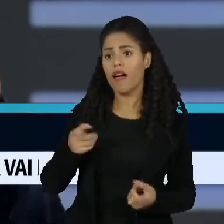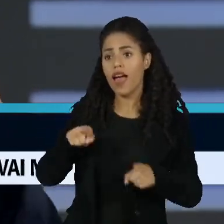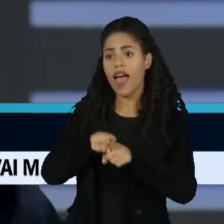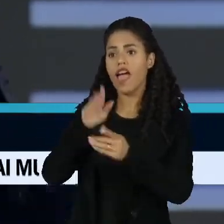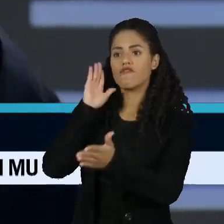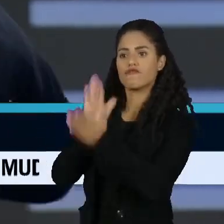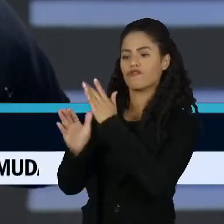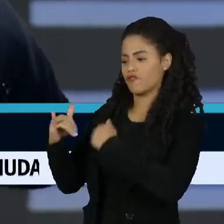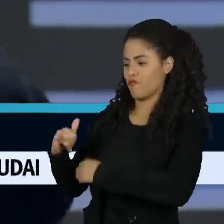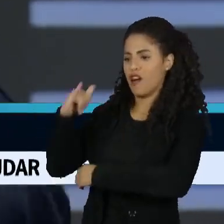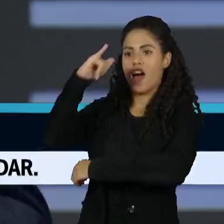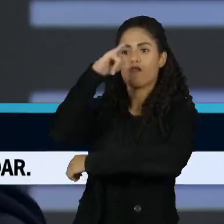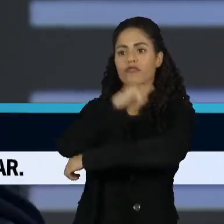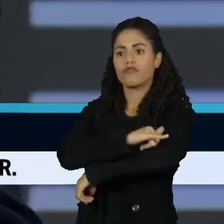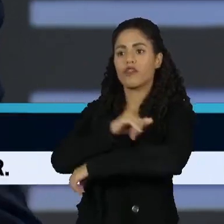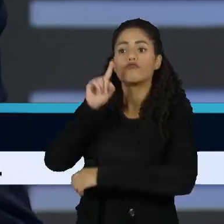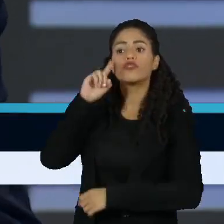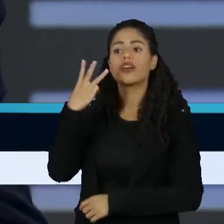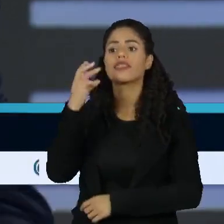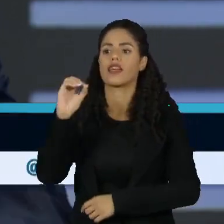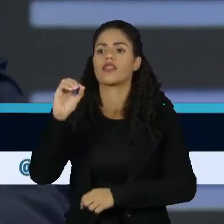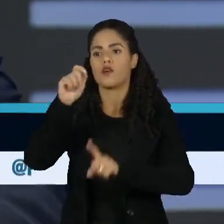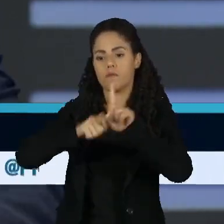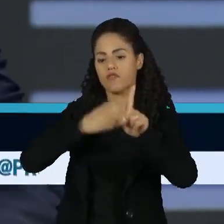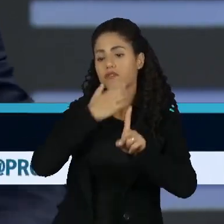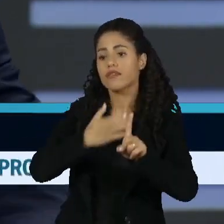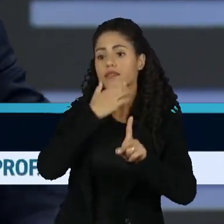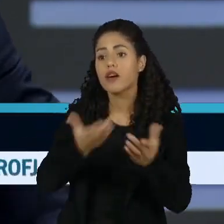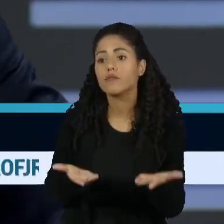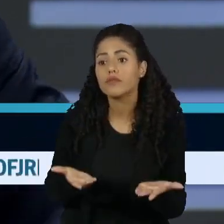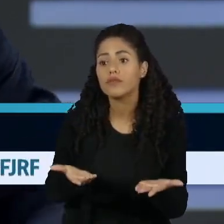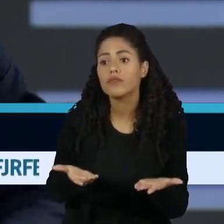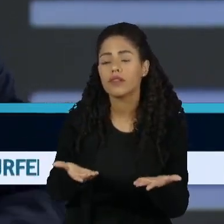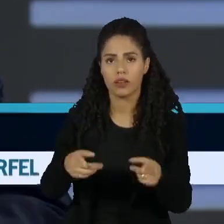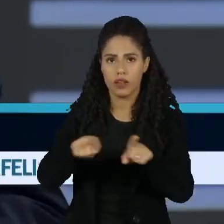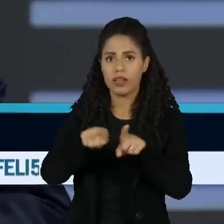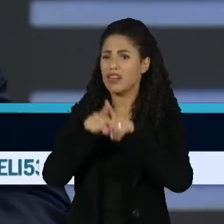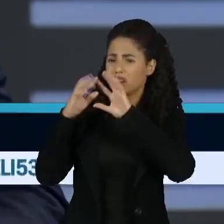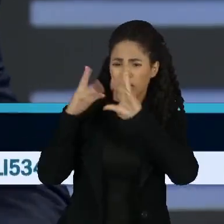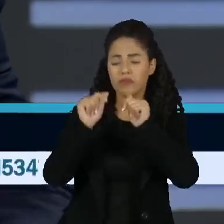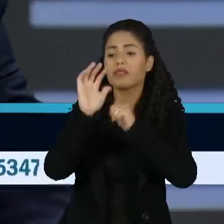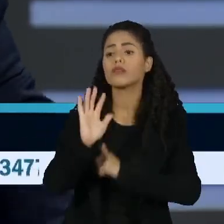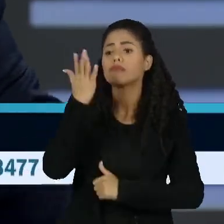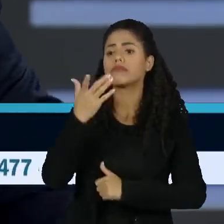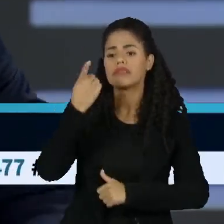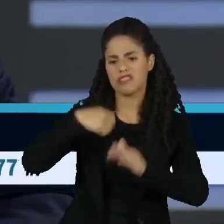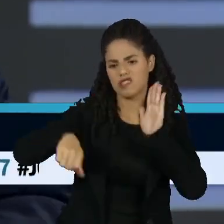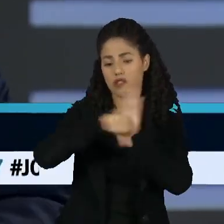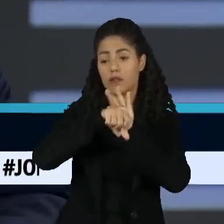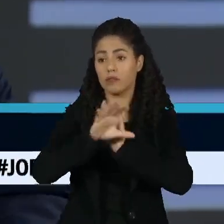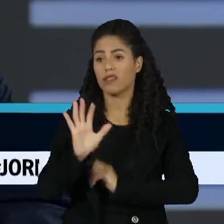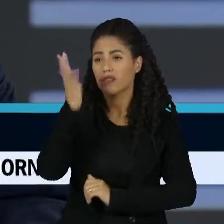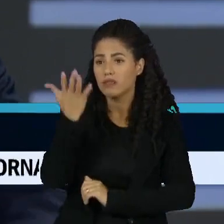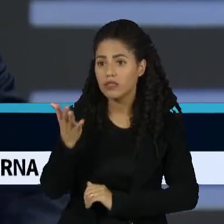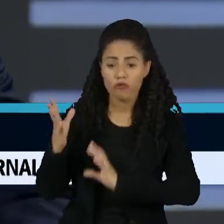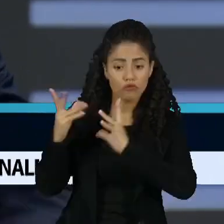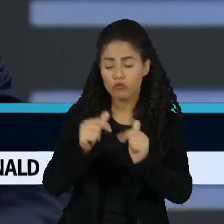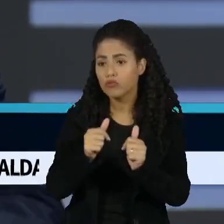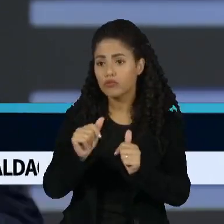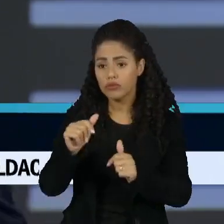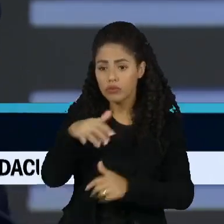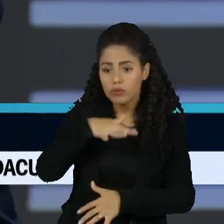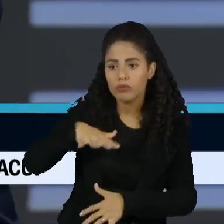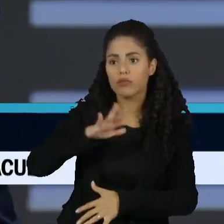avião da Muamba no dia 30 de dezembro e toda aquela caterva golpistas, sicários em torno